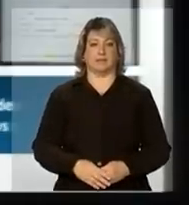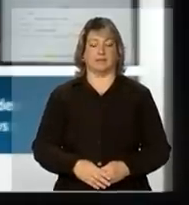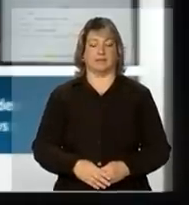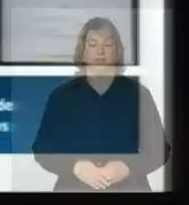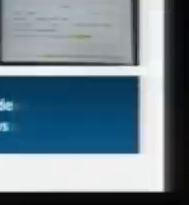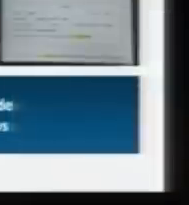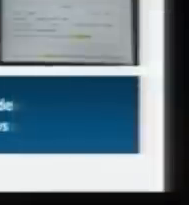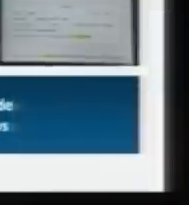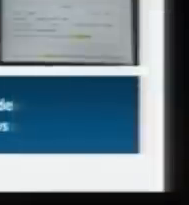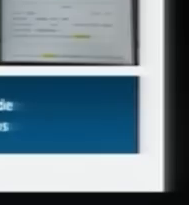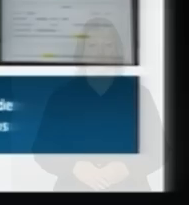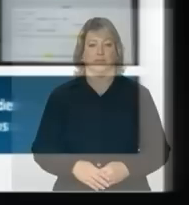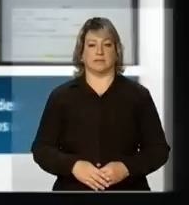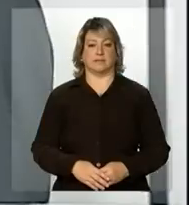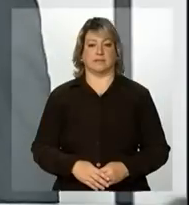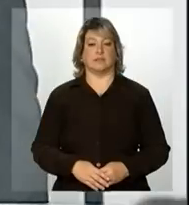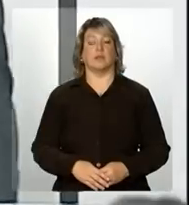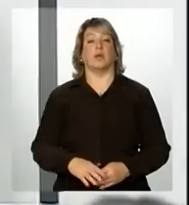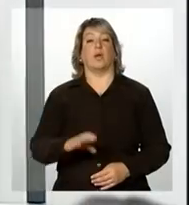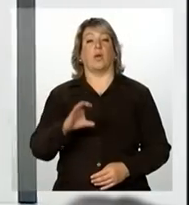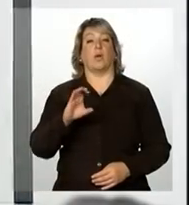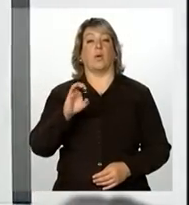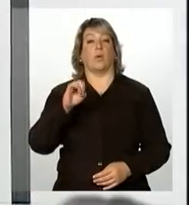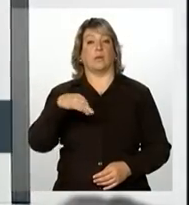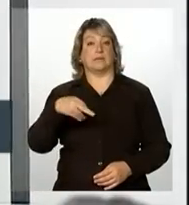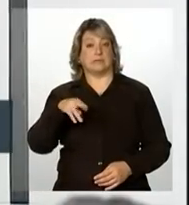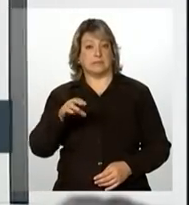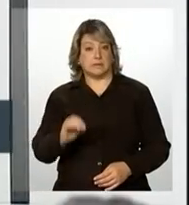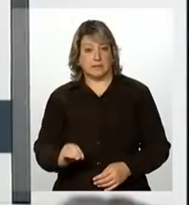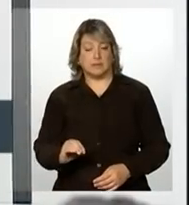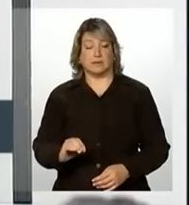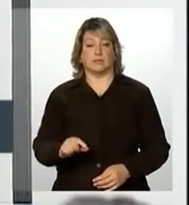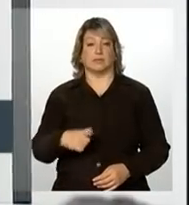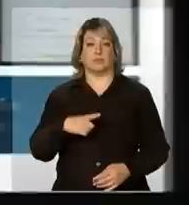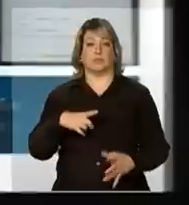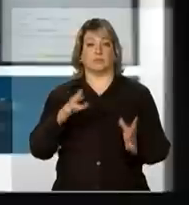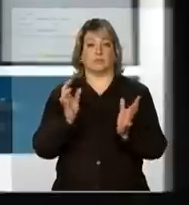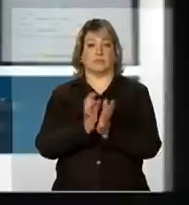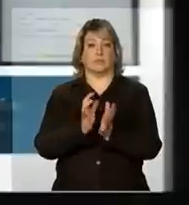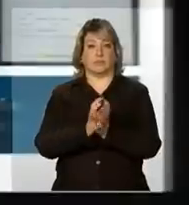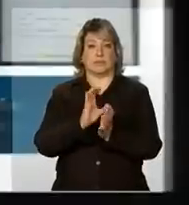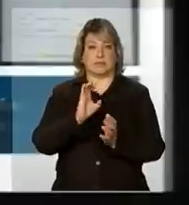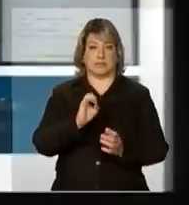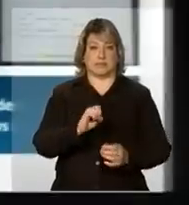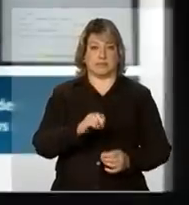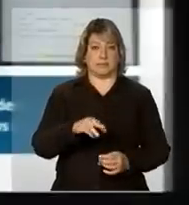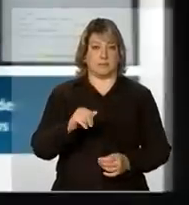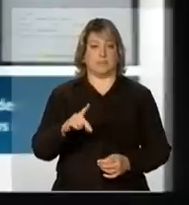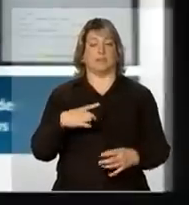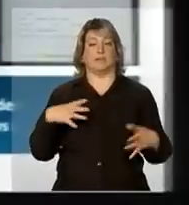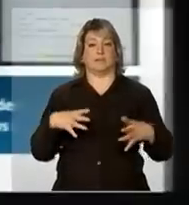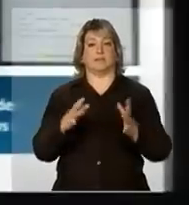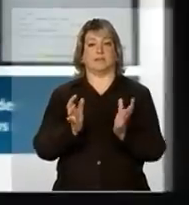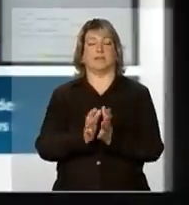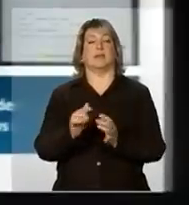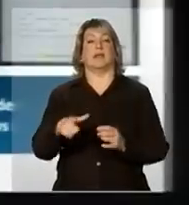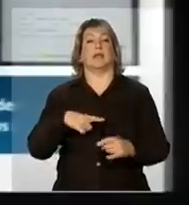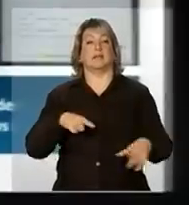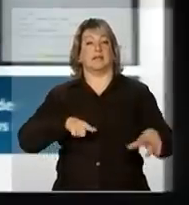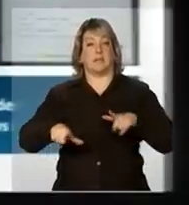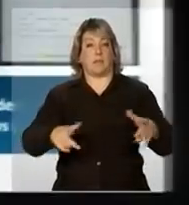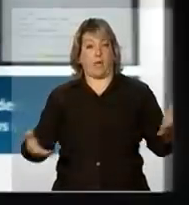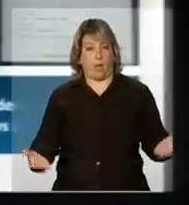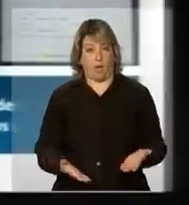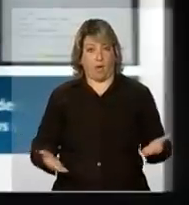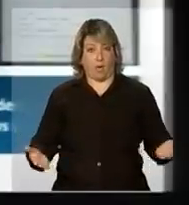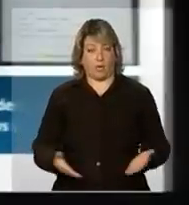O Centro Nacional de Monitoramento e Alerta de Zaz Naturais, ele opera hoje com 106